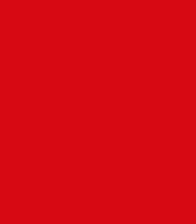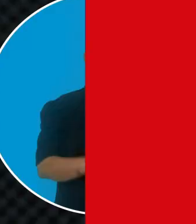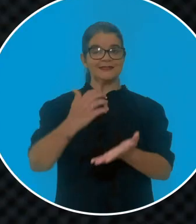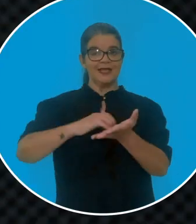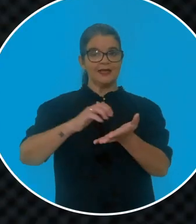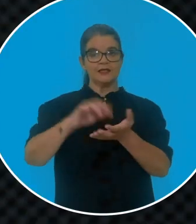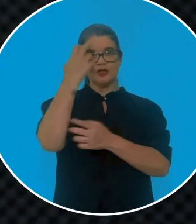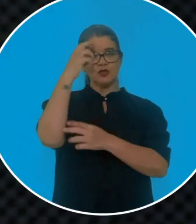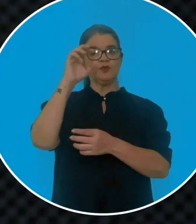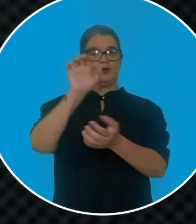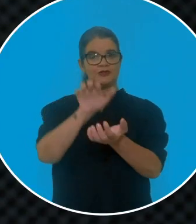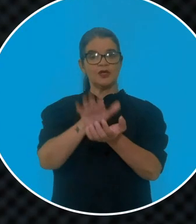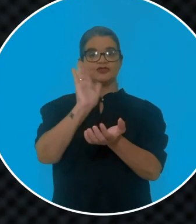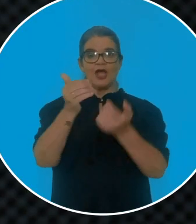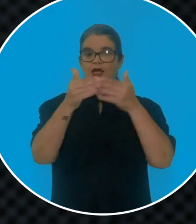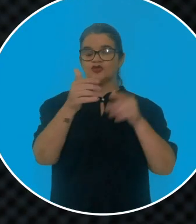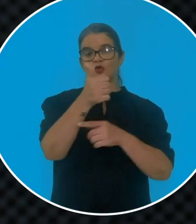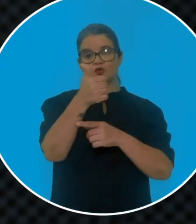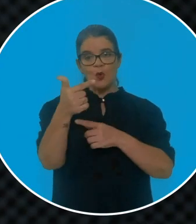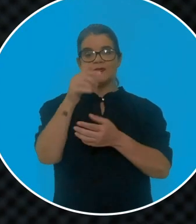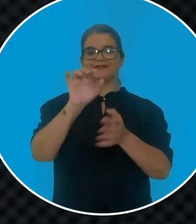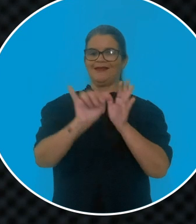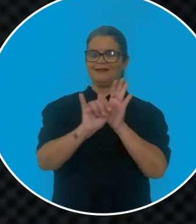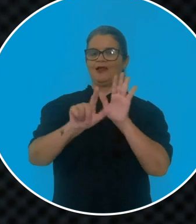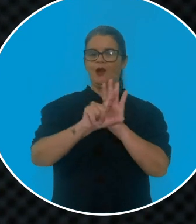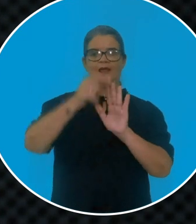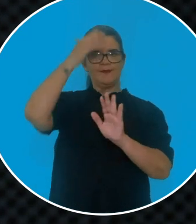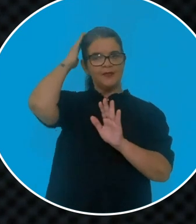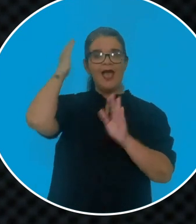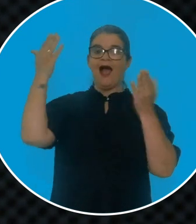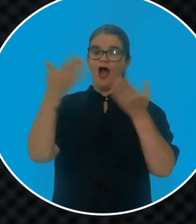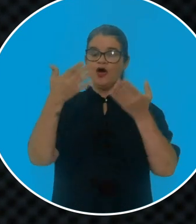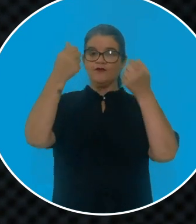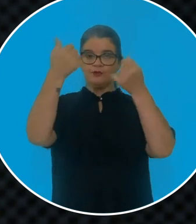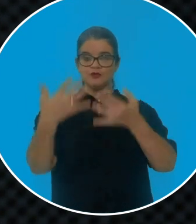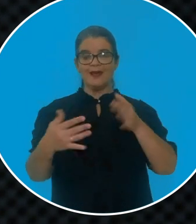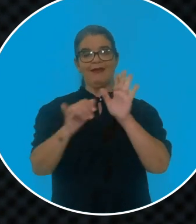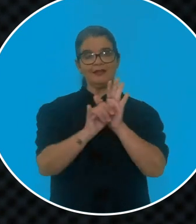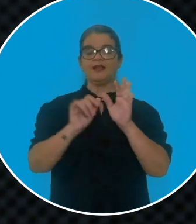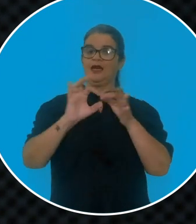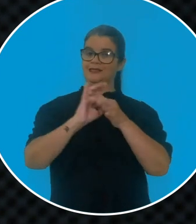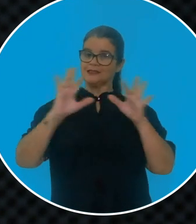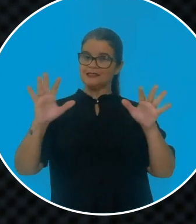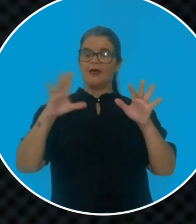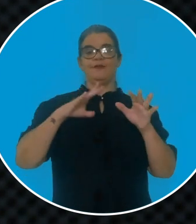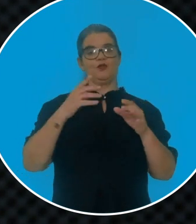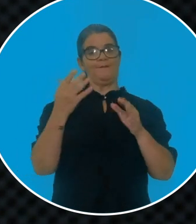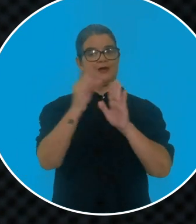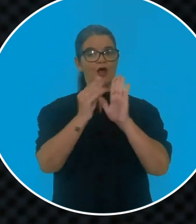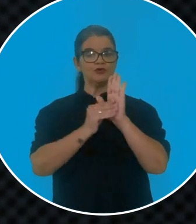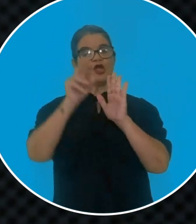A Secretaria de Cultura de Pernambuco já lançou os 12 editais da Lei Paulo Gustavo. Agora vamos falar do edital de licenciamento para